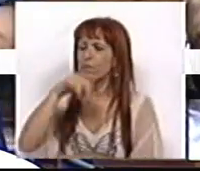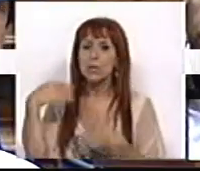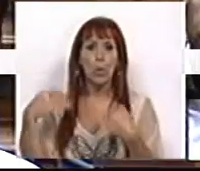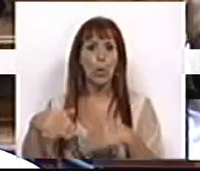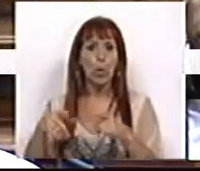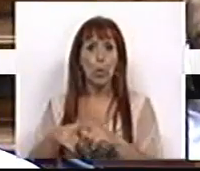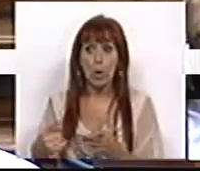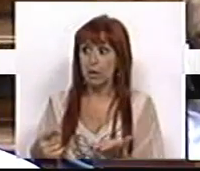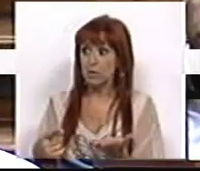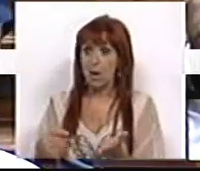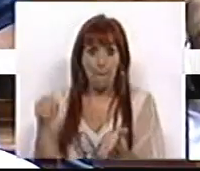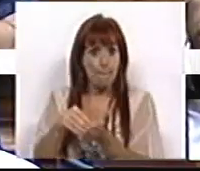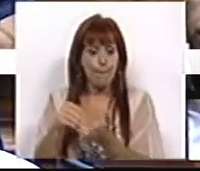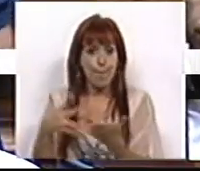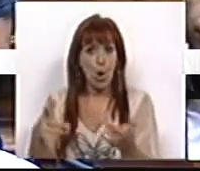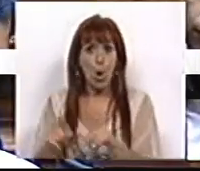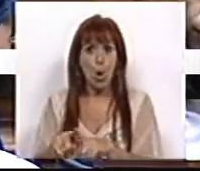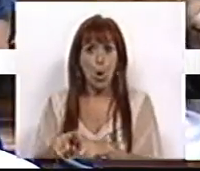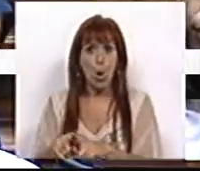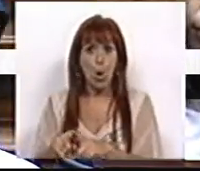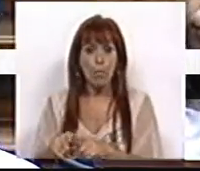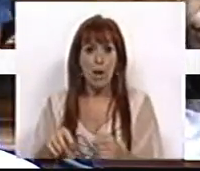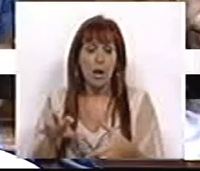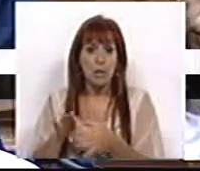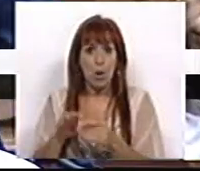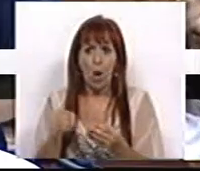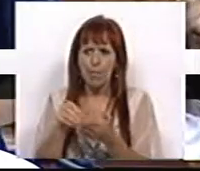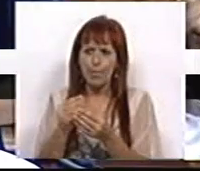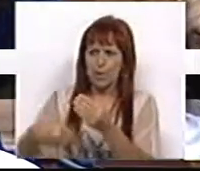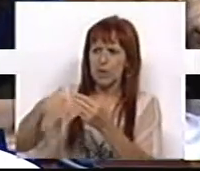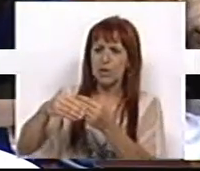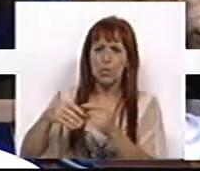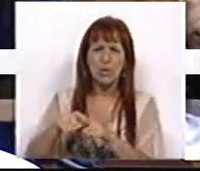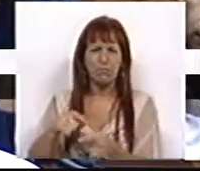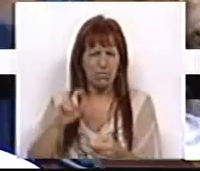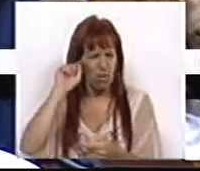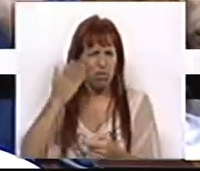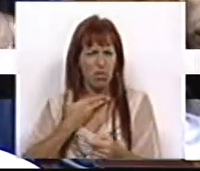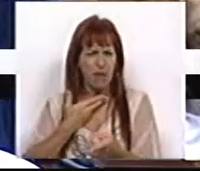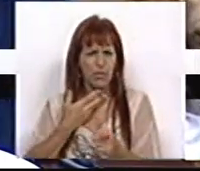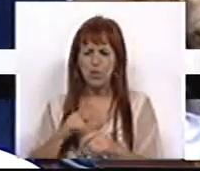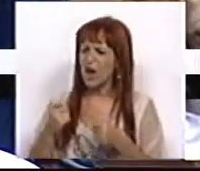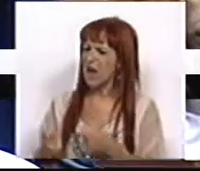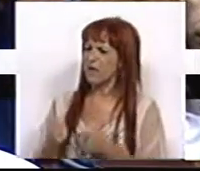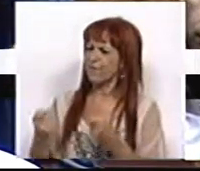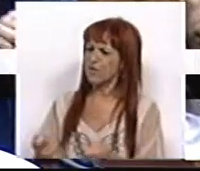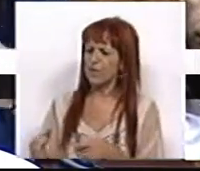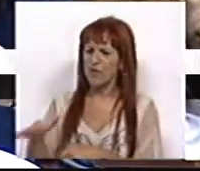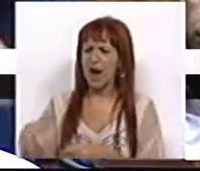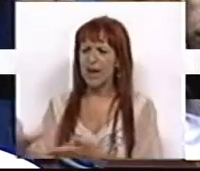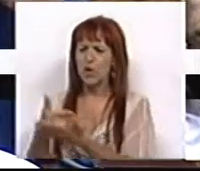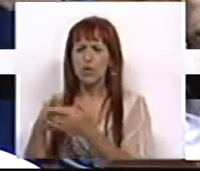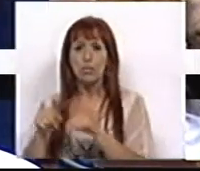extraordinariamente numa situação de pobreza, ou numa situação de pobreza extraordinária, entra para déficit. O investimento extraordinário na